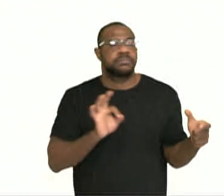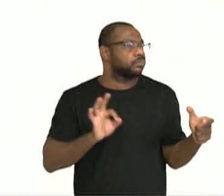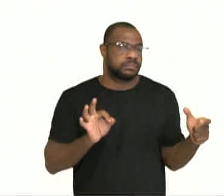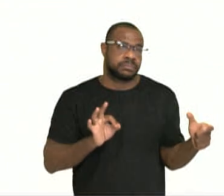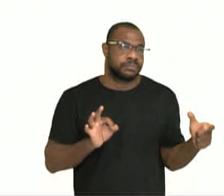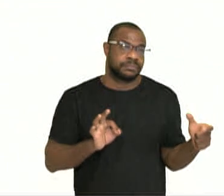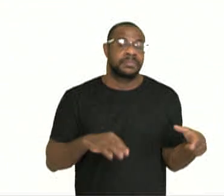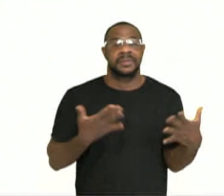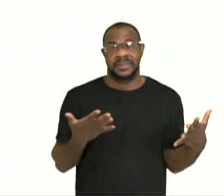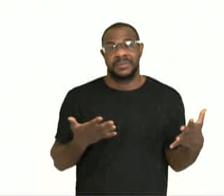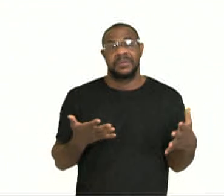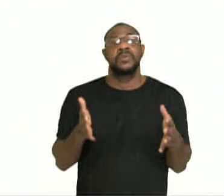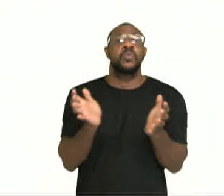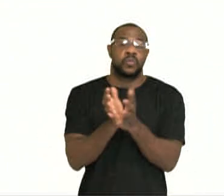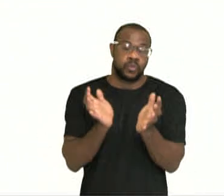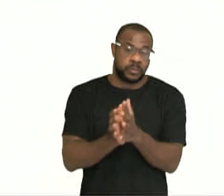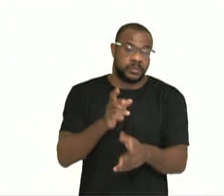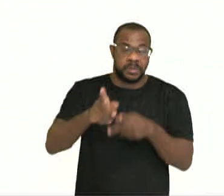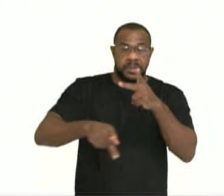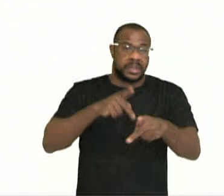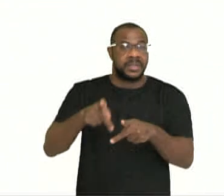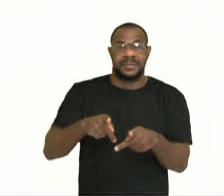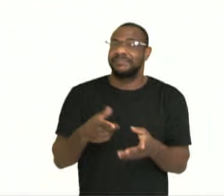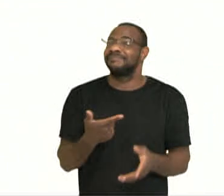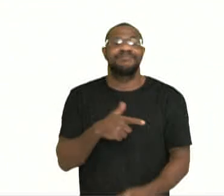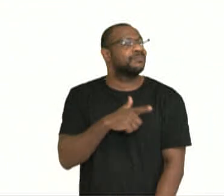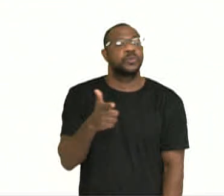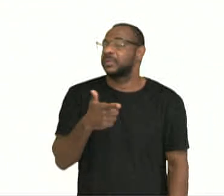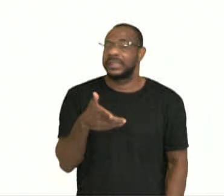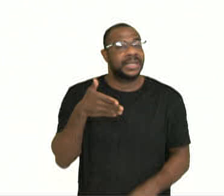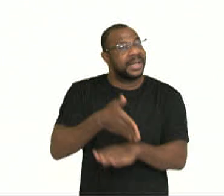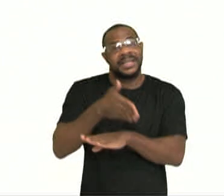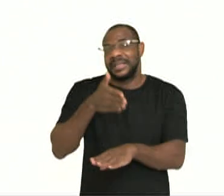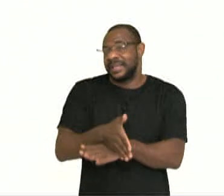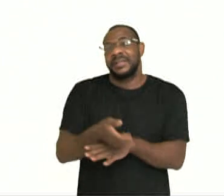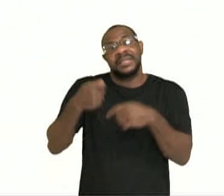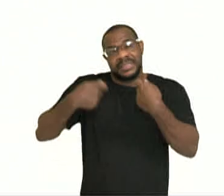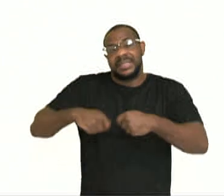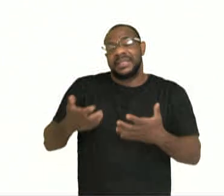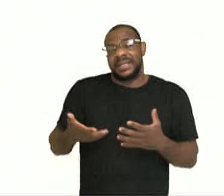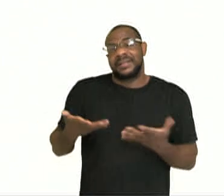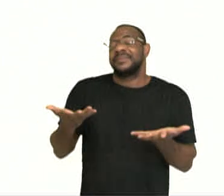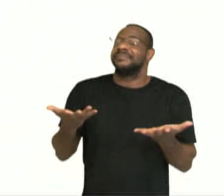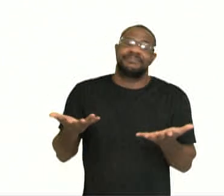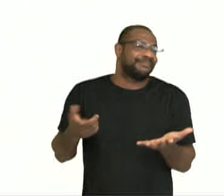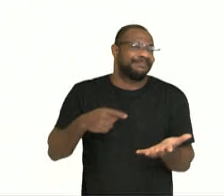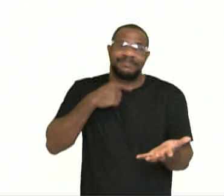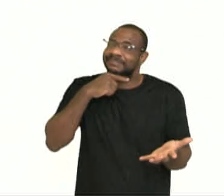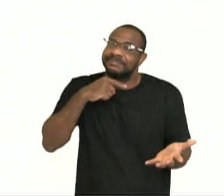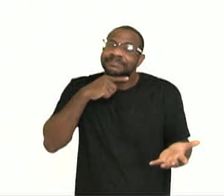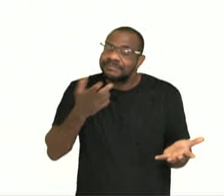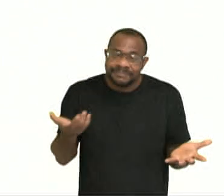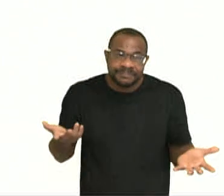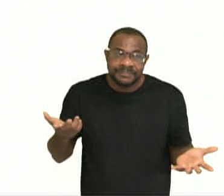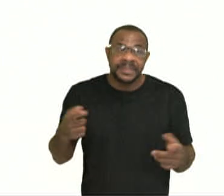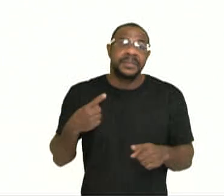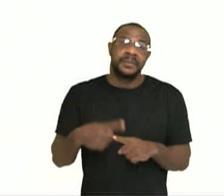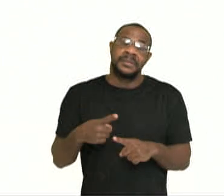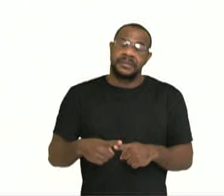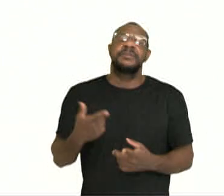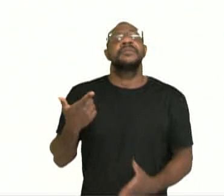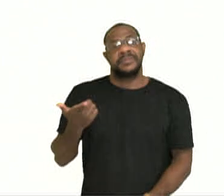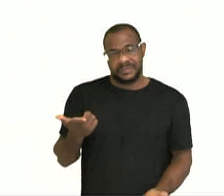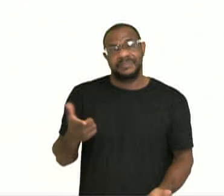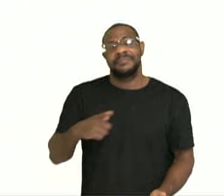E aí parte da população pode ficar sem atendimento necessário de saneamento, de saúde e de educação. E isso vai se